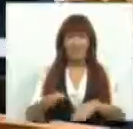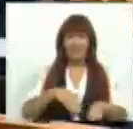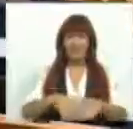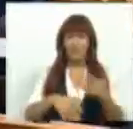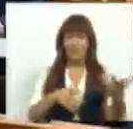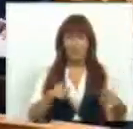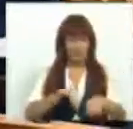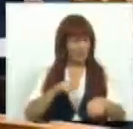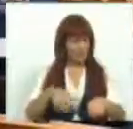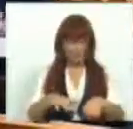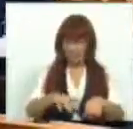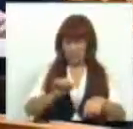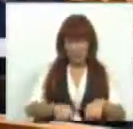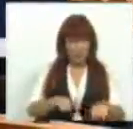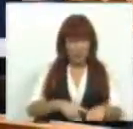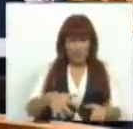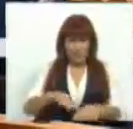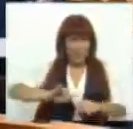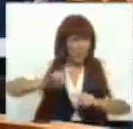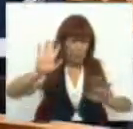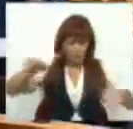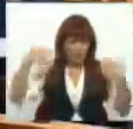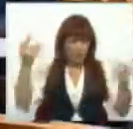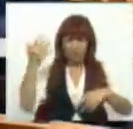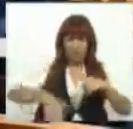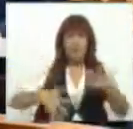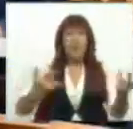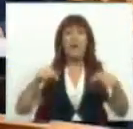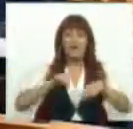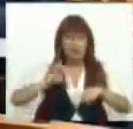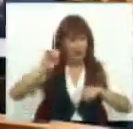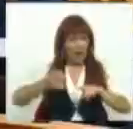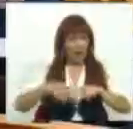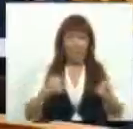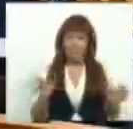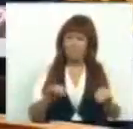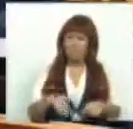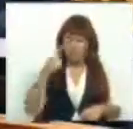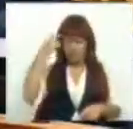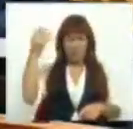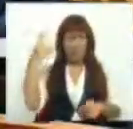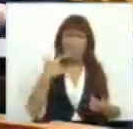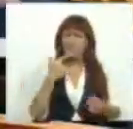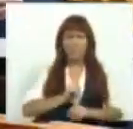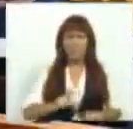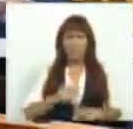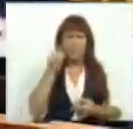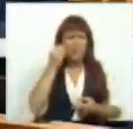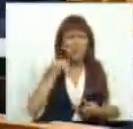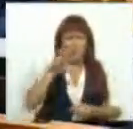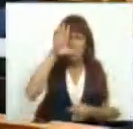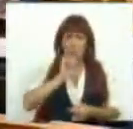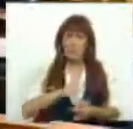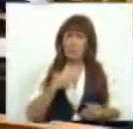faça isto neste contexto, neste ano, em qualquer momento. Mas neste ano é ainda mais incompreensível como é que o